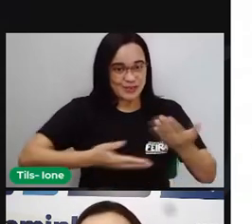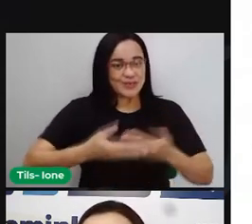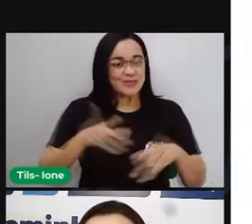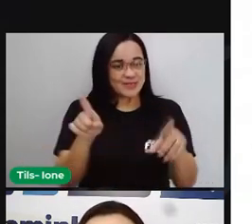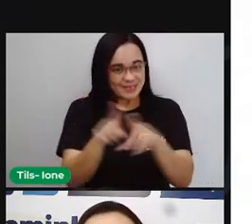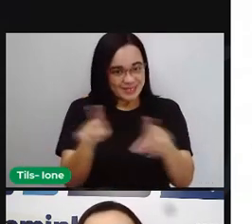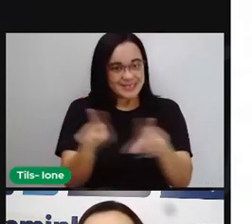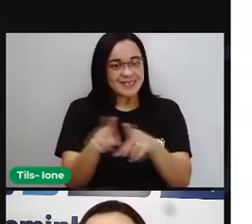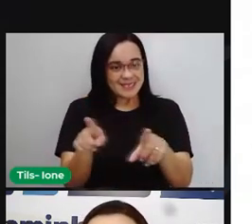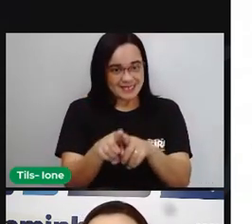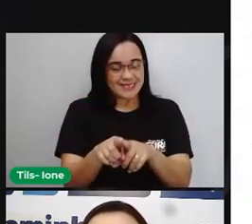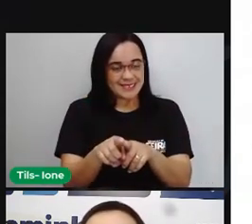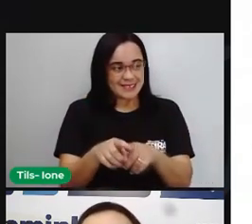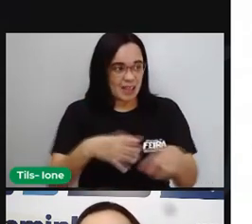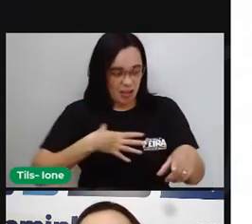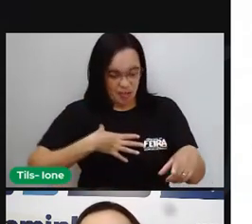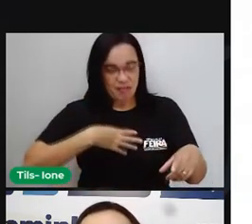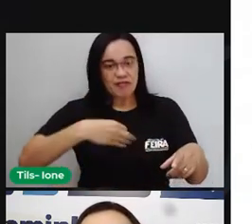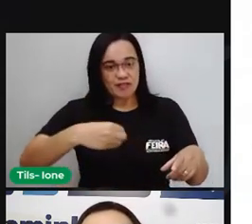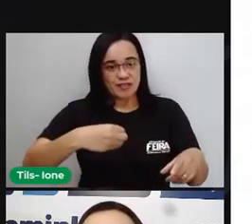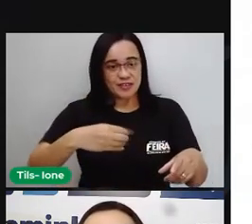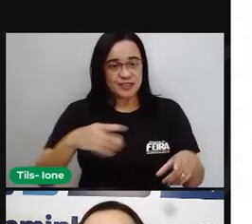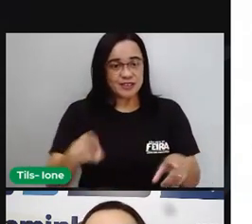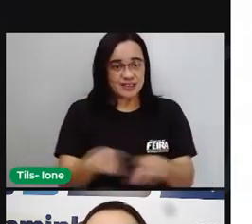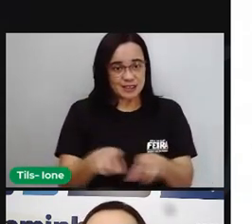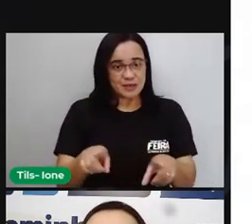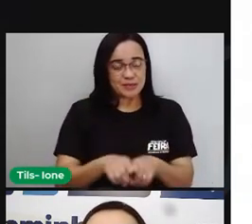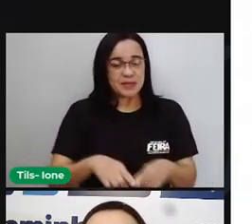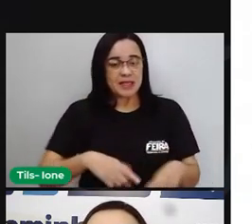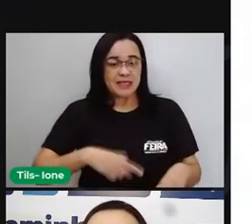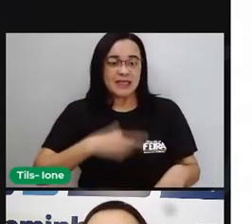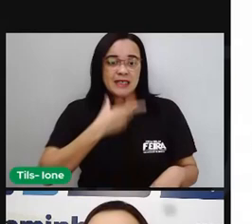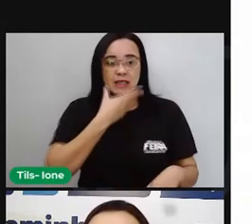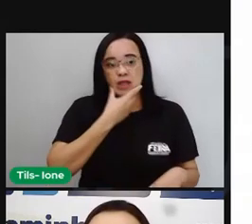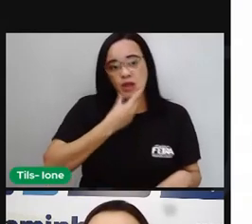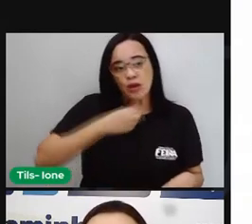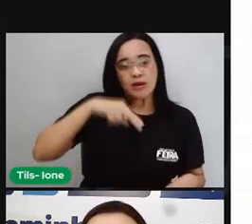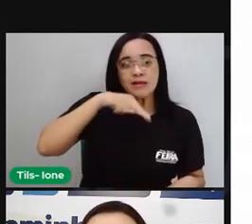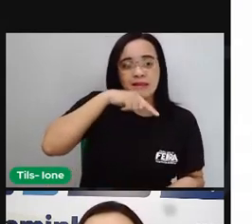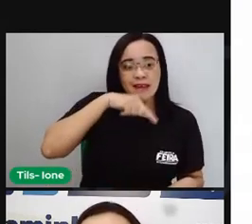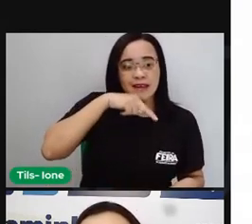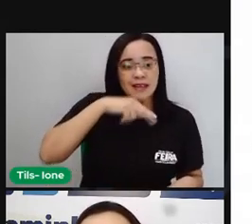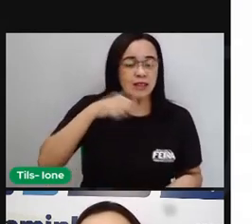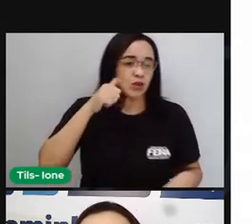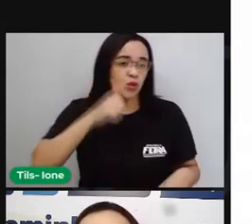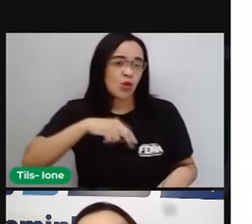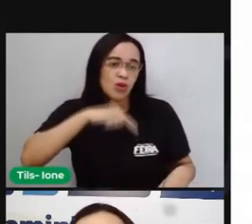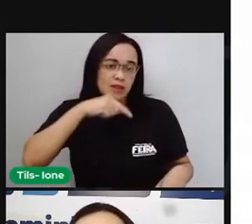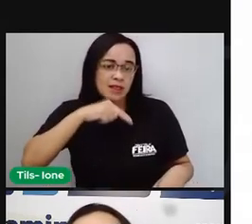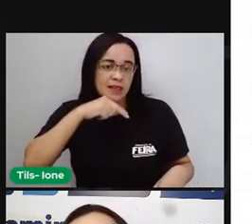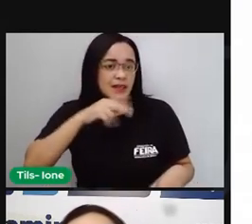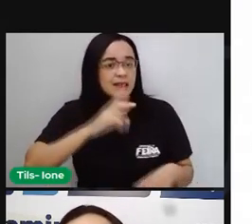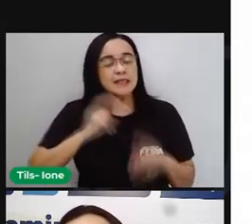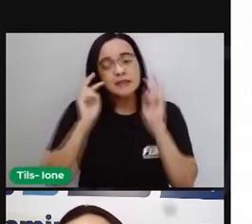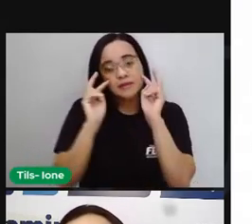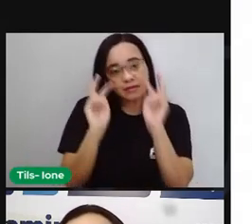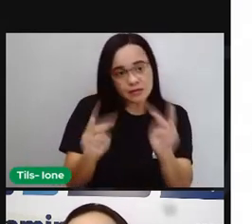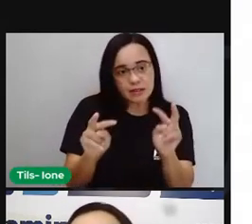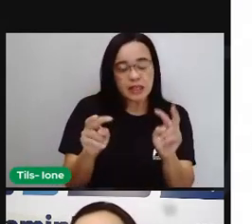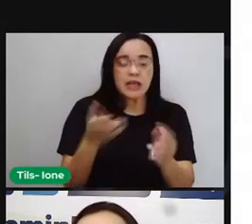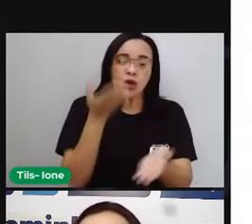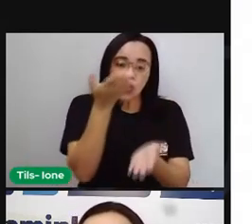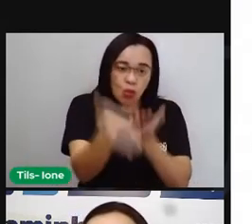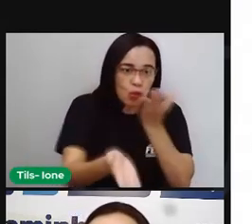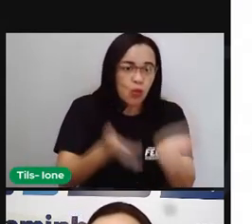como neto, como filho, observando aí todas as necessidades que essas pessoas começam a ter, né?